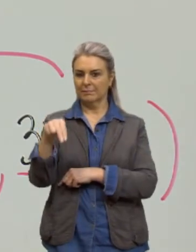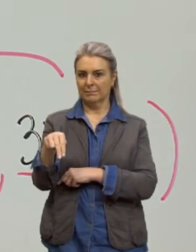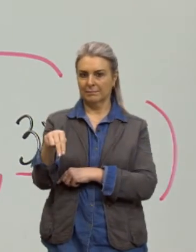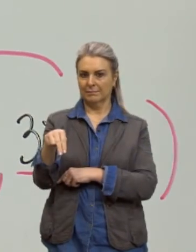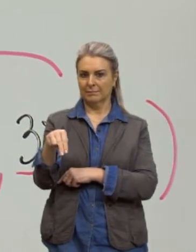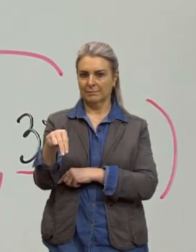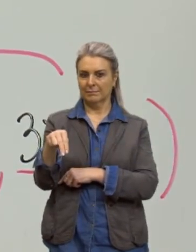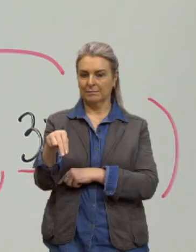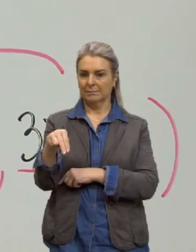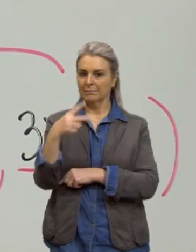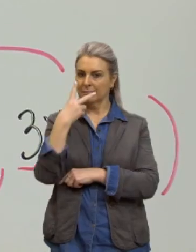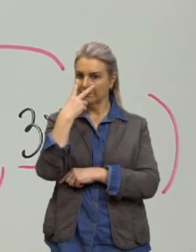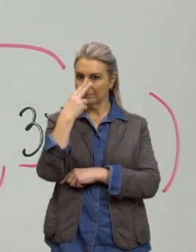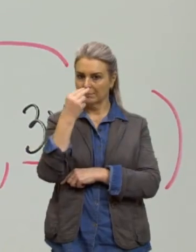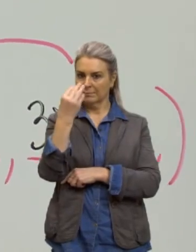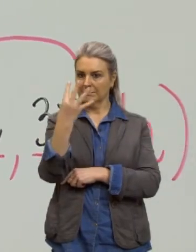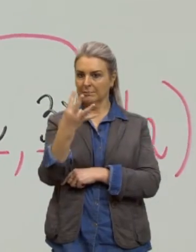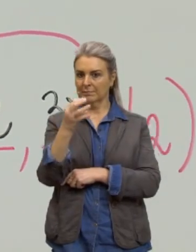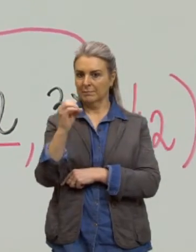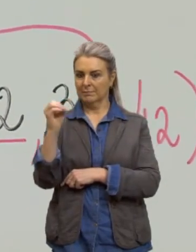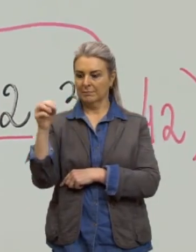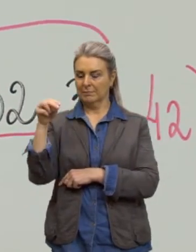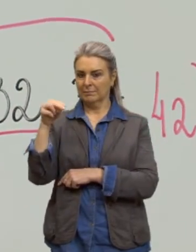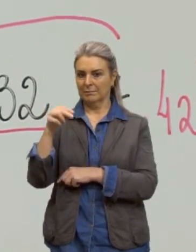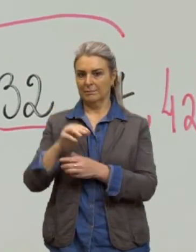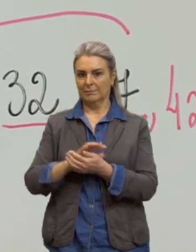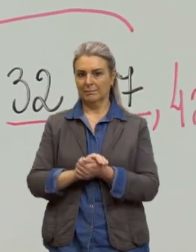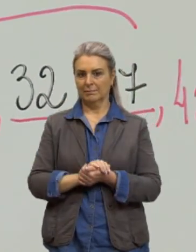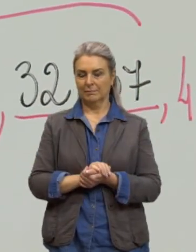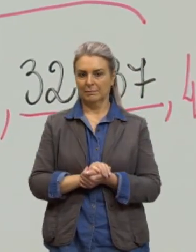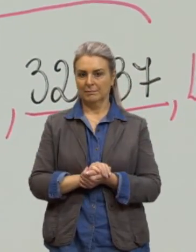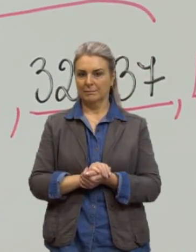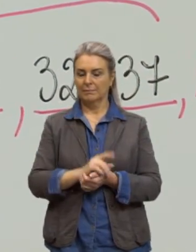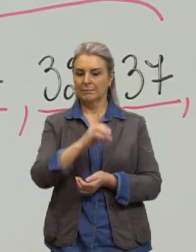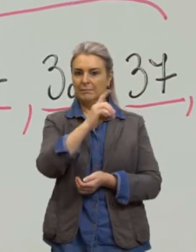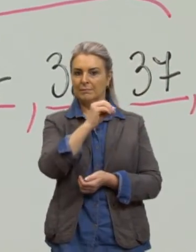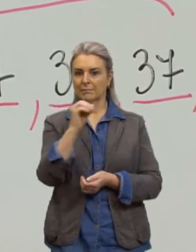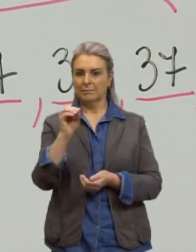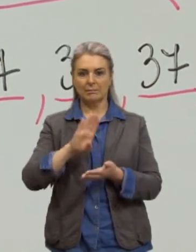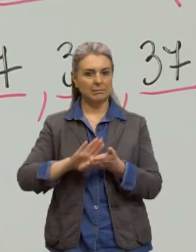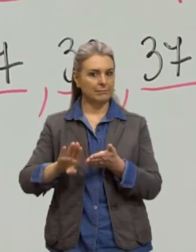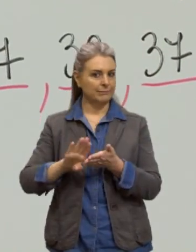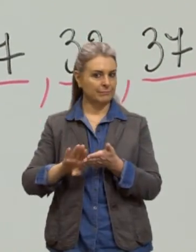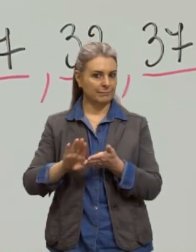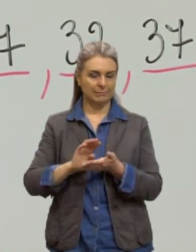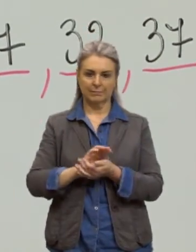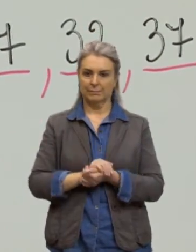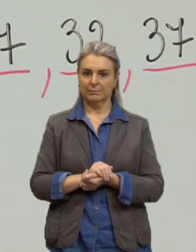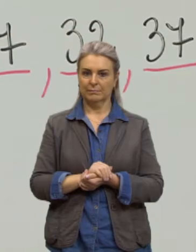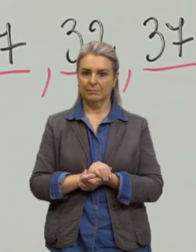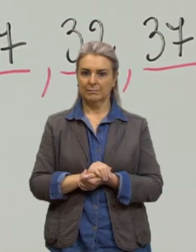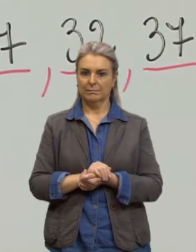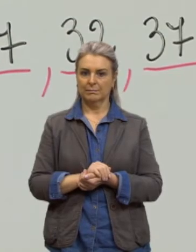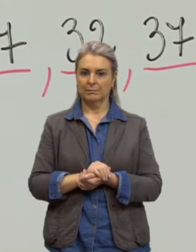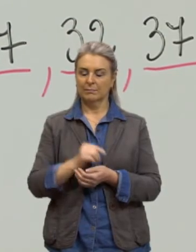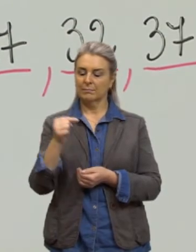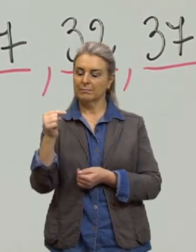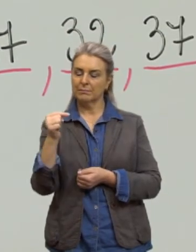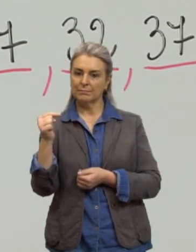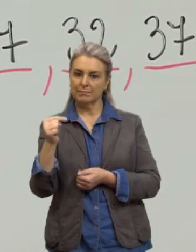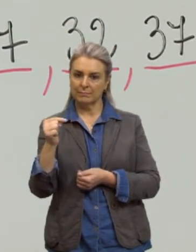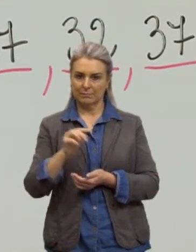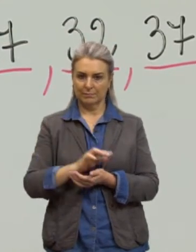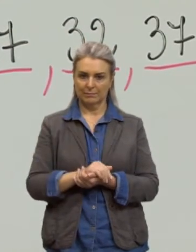igual a quatrocentos n quatrocentos esse cem tem que sair daqui então para ele sair eu tenho que diminuir